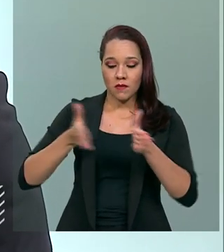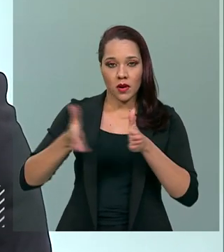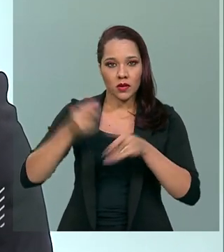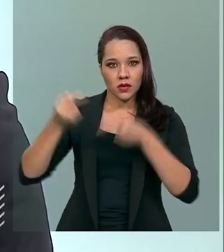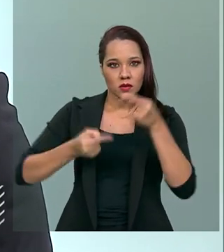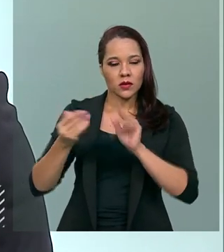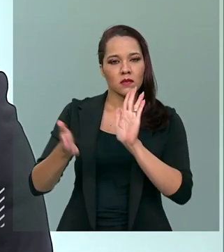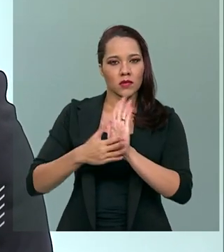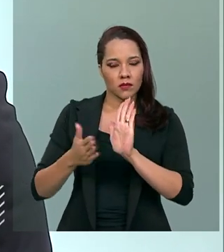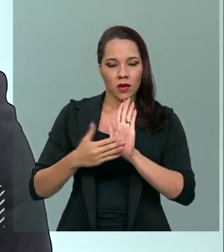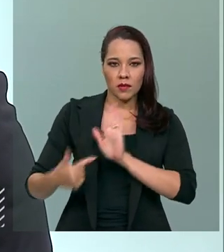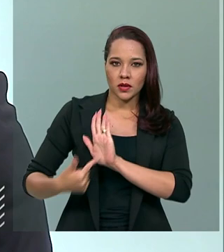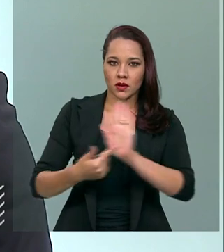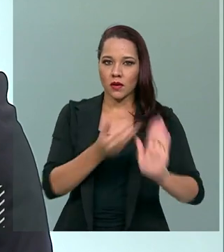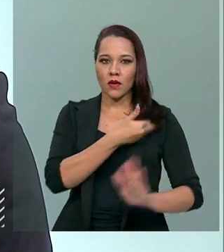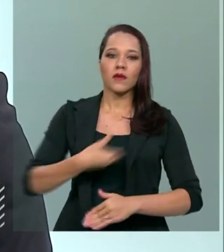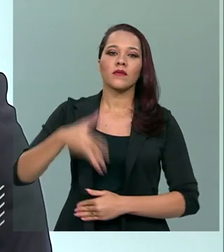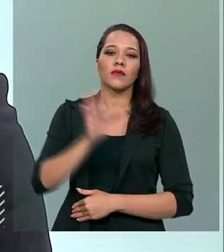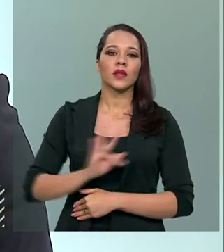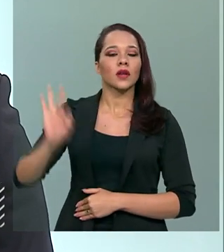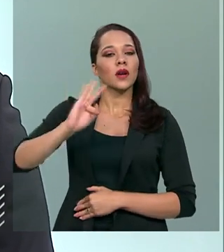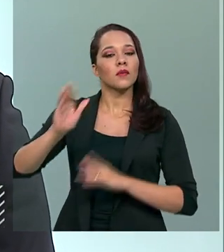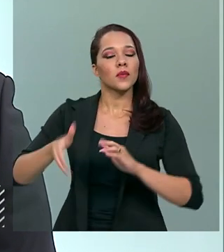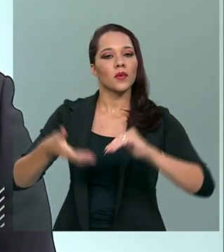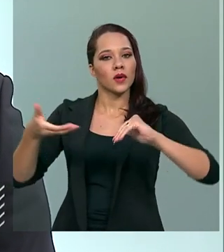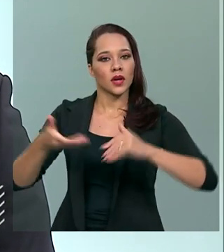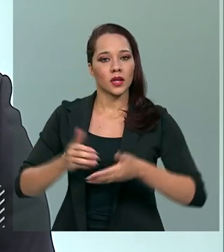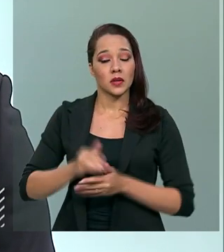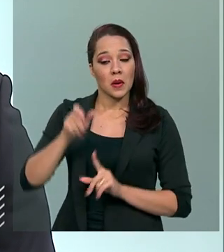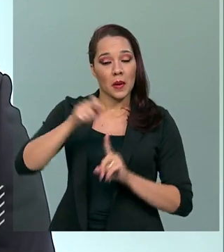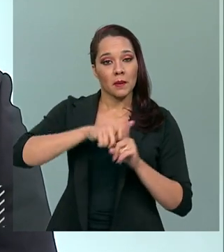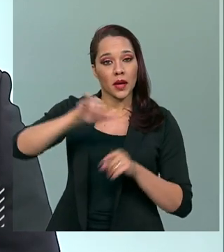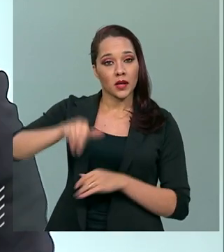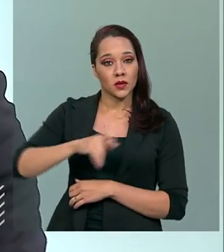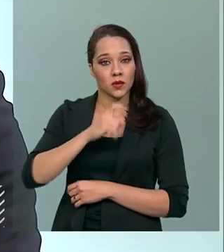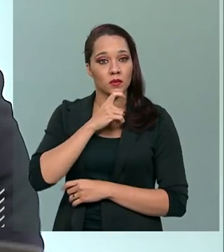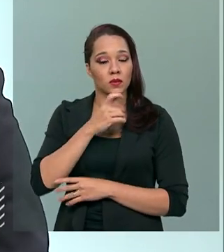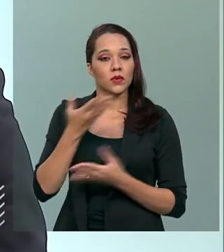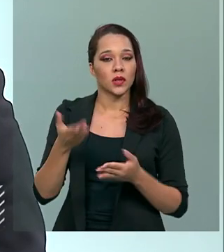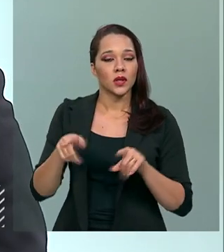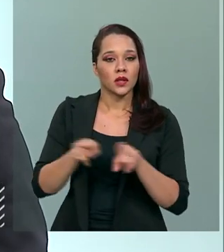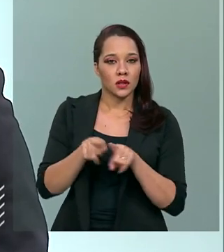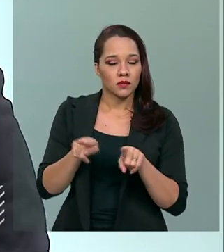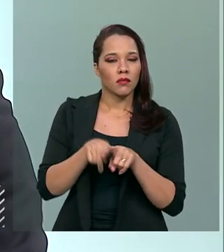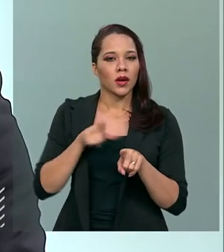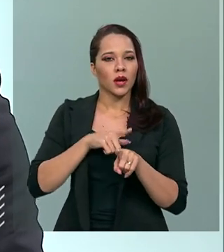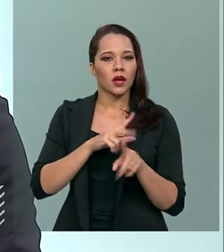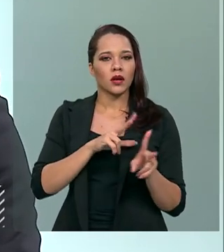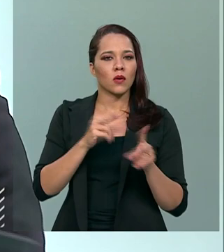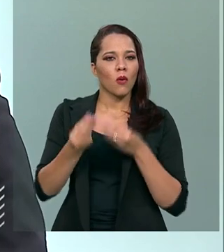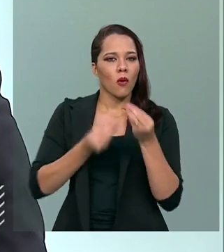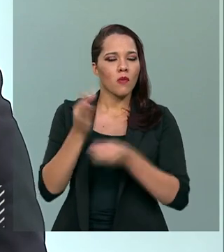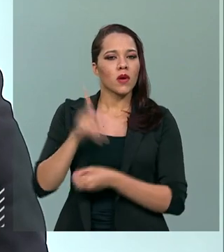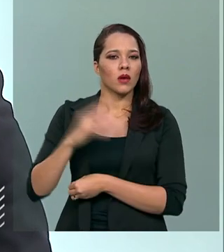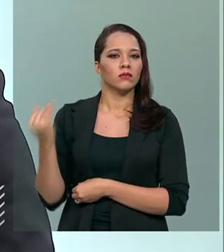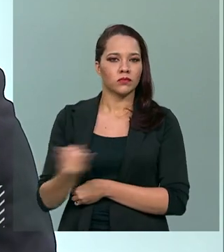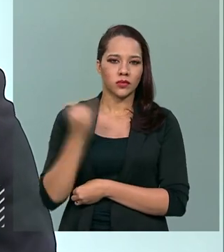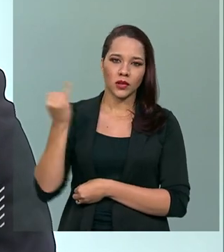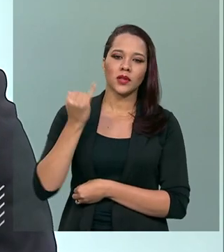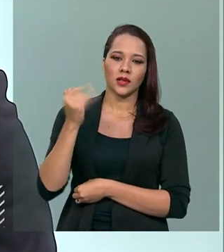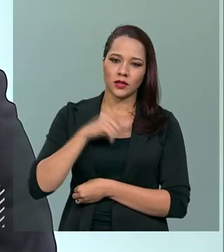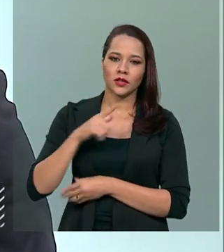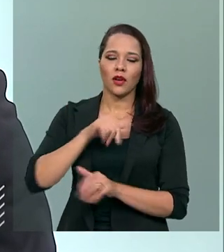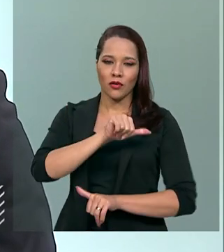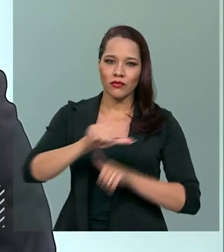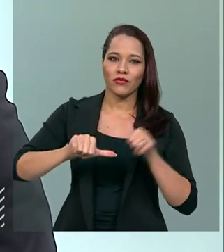proposta apresentada pelo governo federal, ao Congresso Nacional, em julho, e também a questão de como é importante ocorrer uma